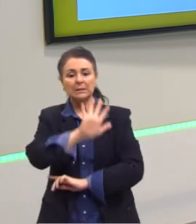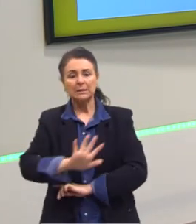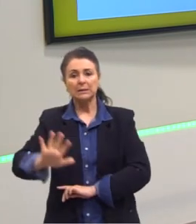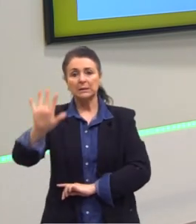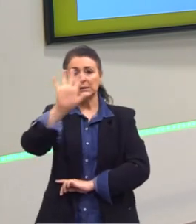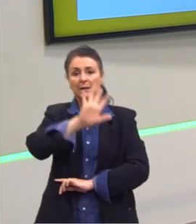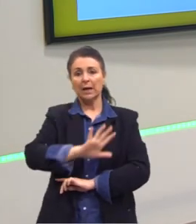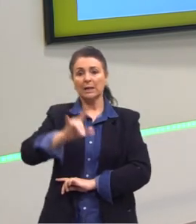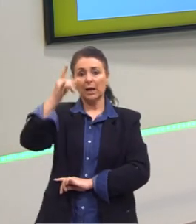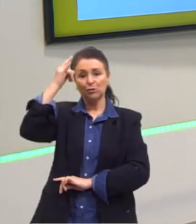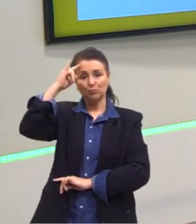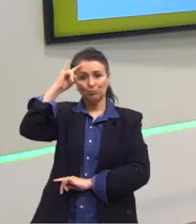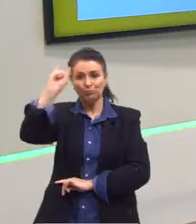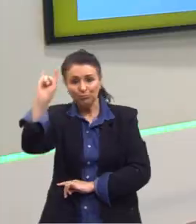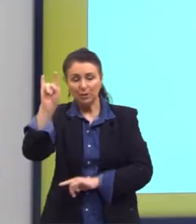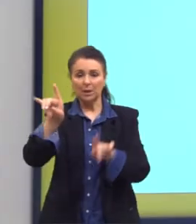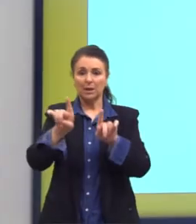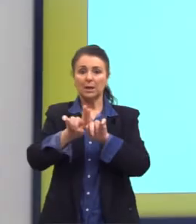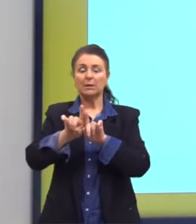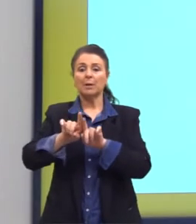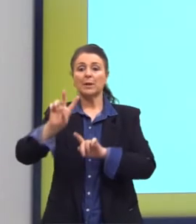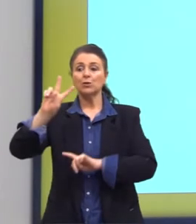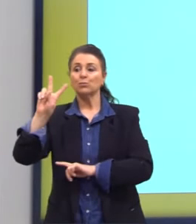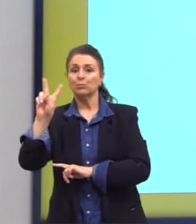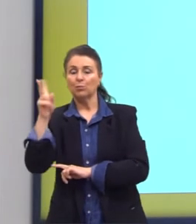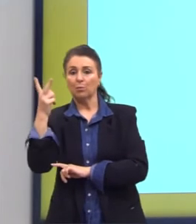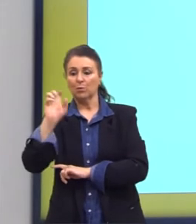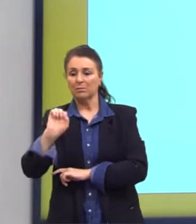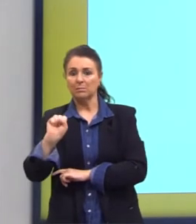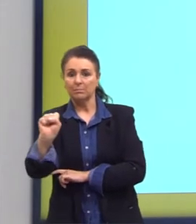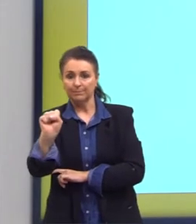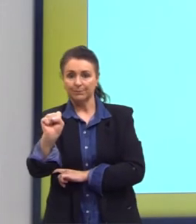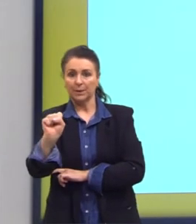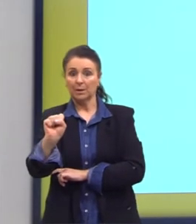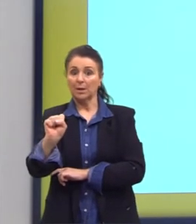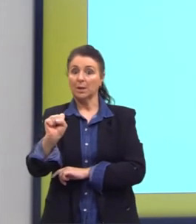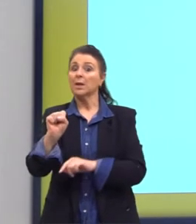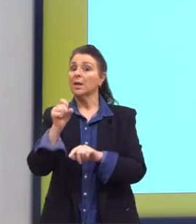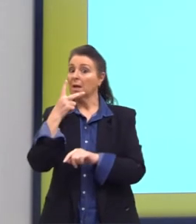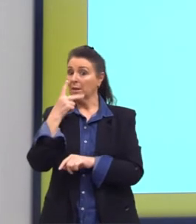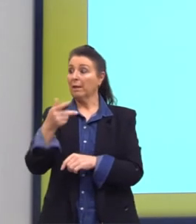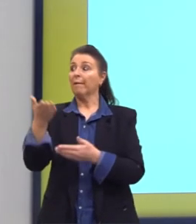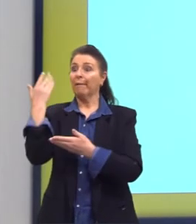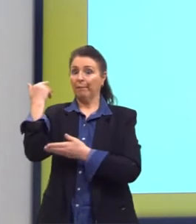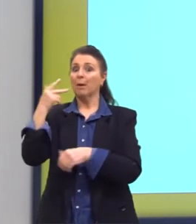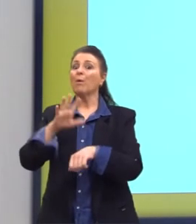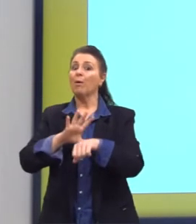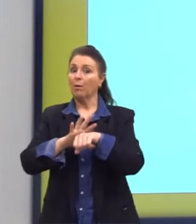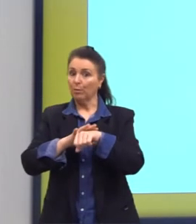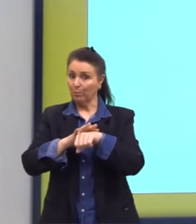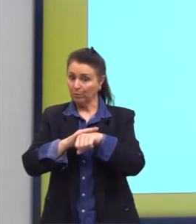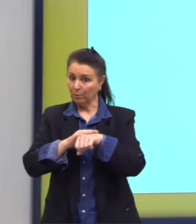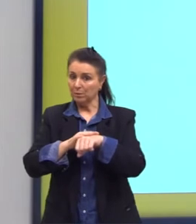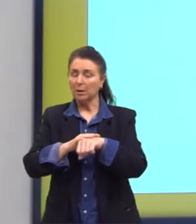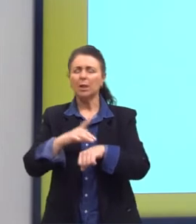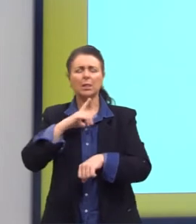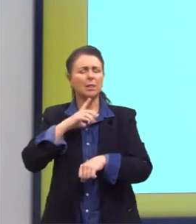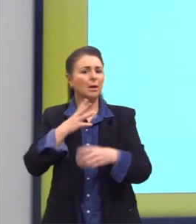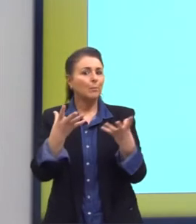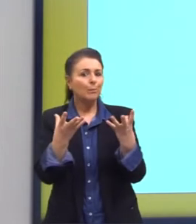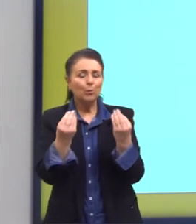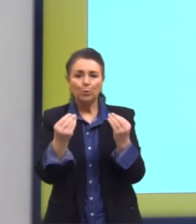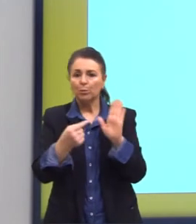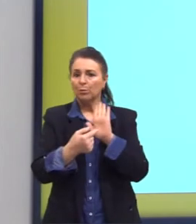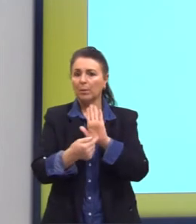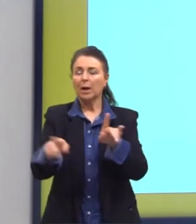adultério, de homossexualidade, a época tida como uma patologia. E também são abundantes, bem